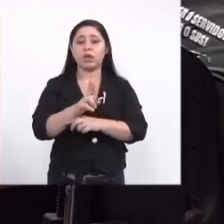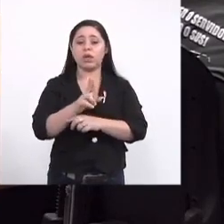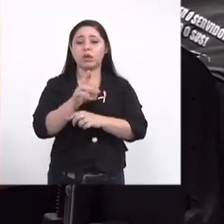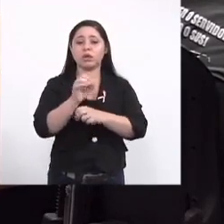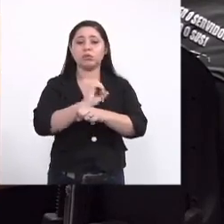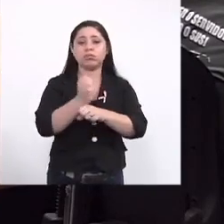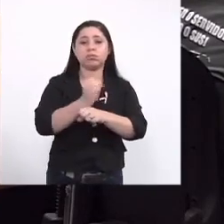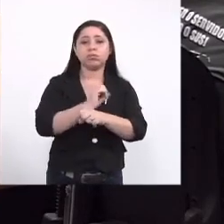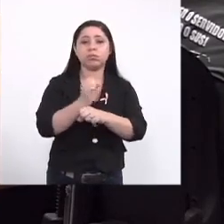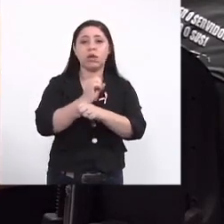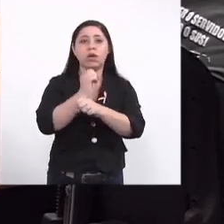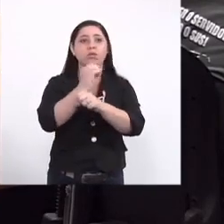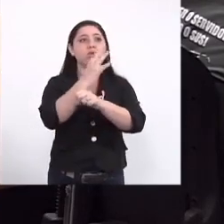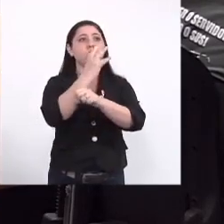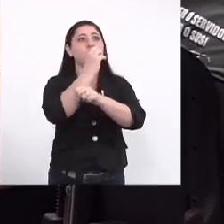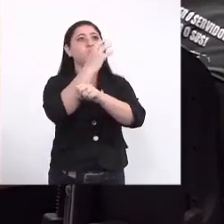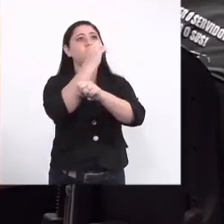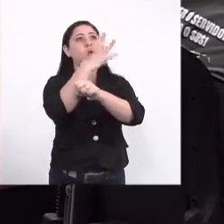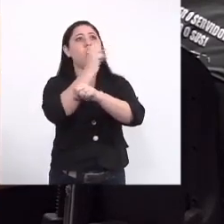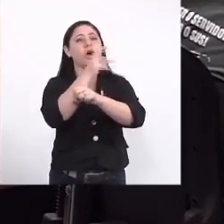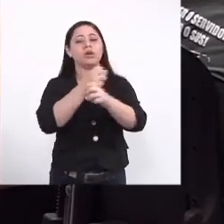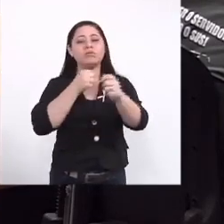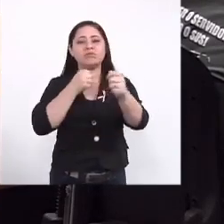que soltam fumaça com